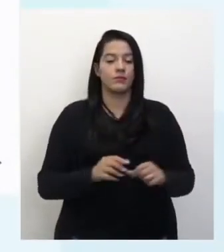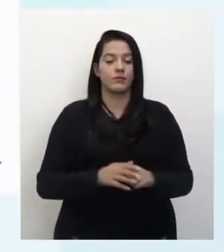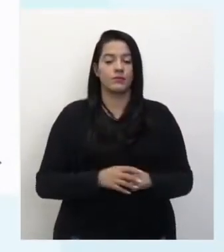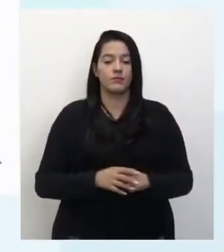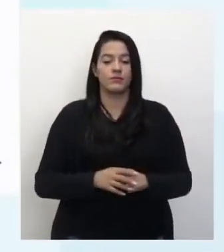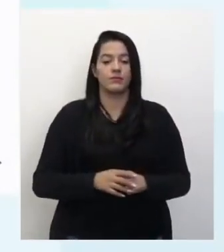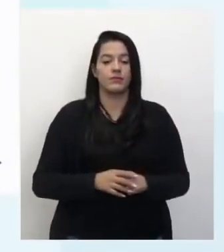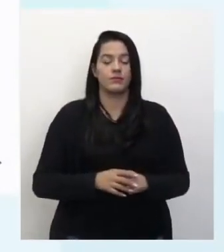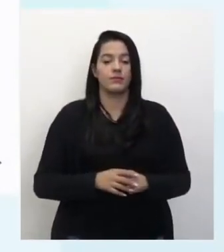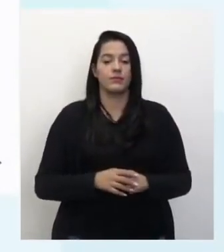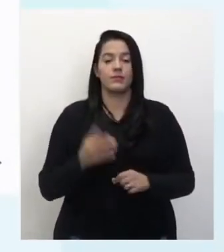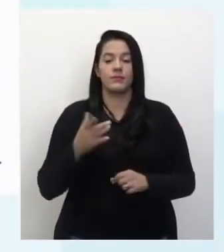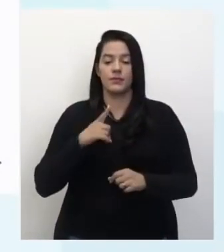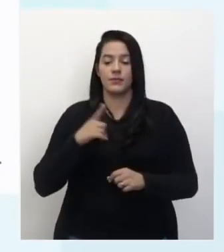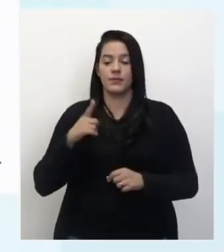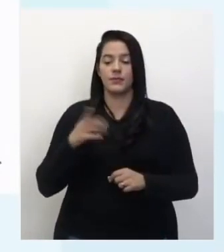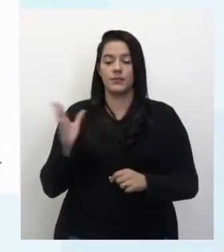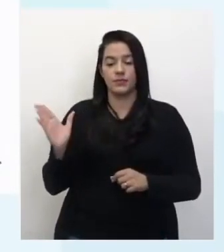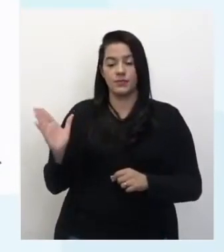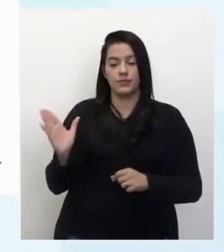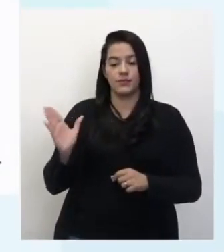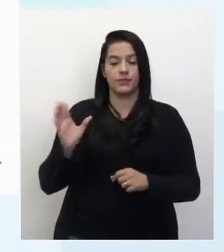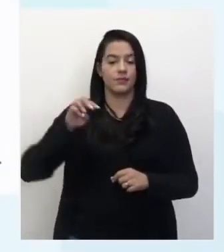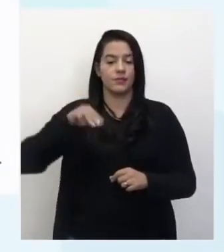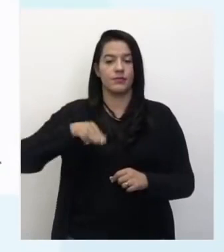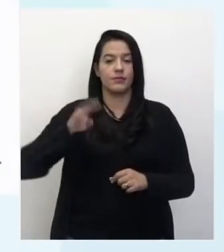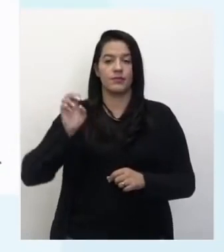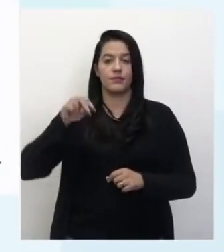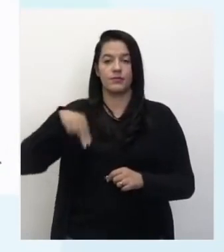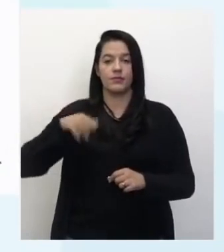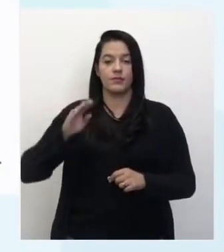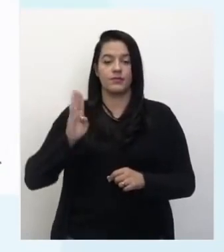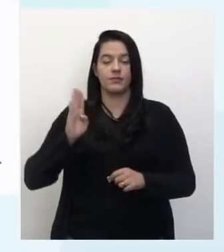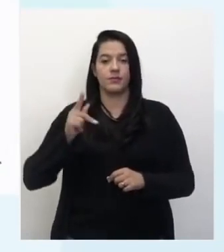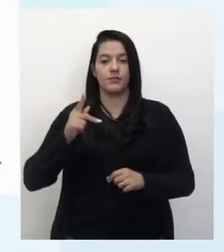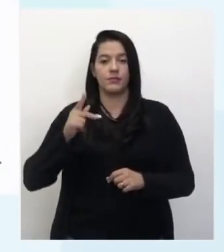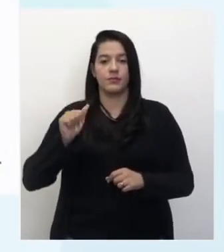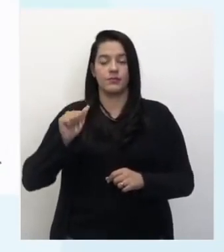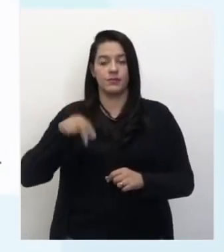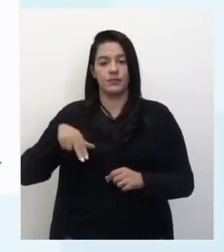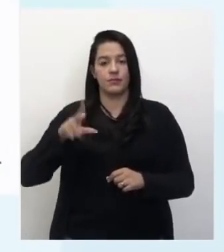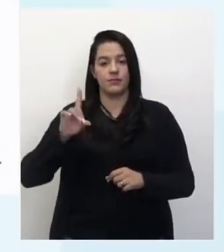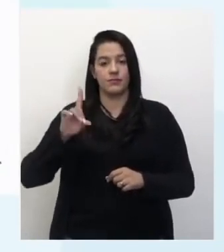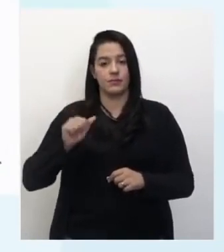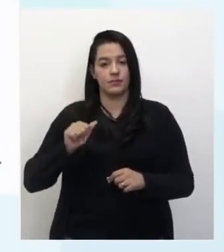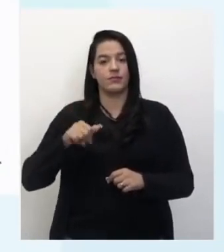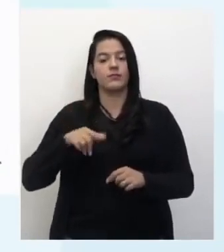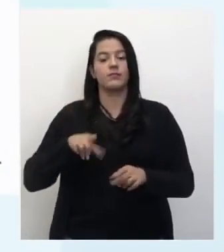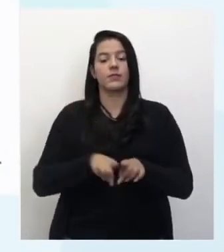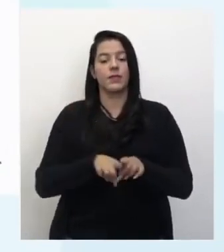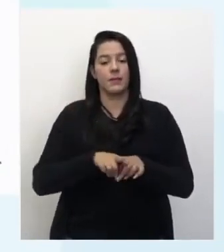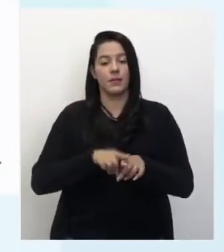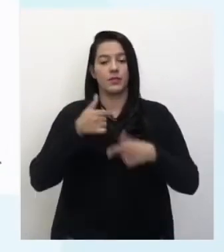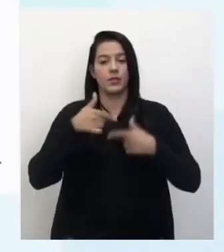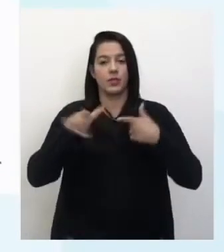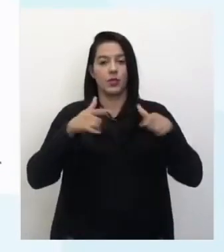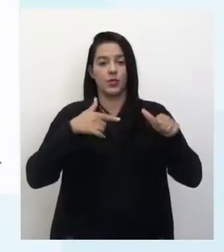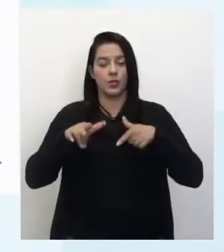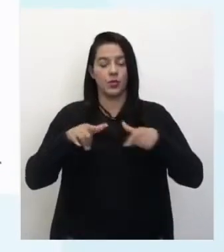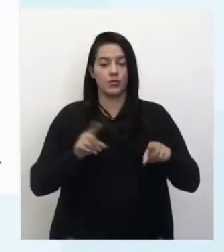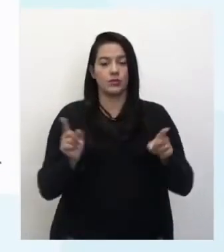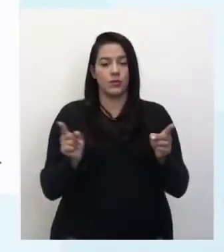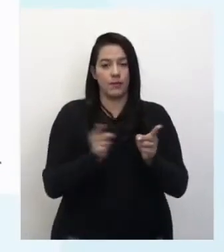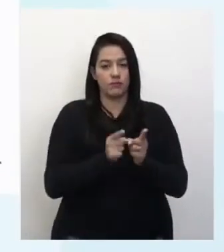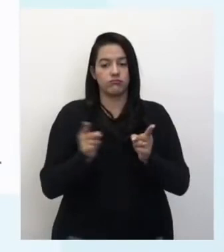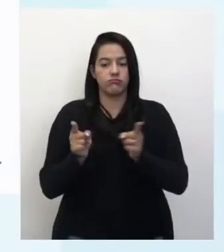ó. Ela vai ter, então, uma membrana. Vai ter o ribossomo também. Mas vai ter um monte de outras organelas, que são pequenos